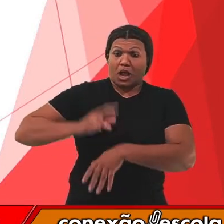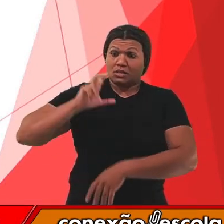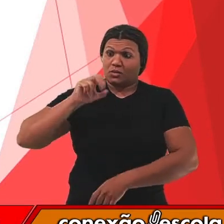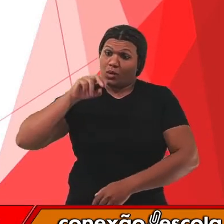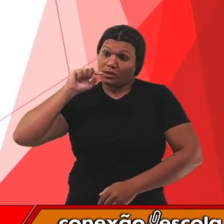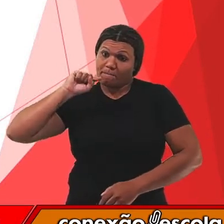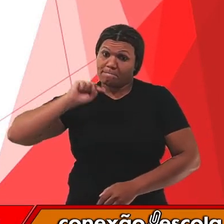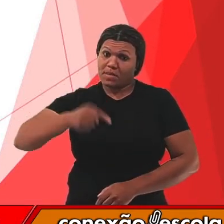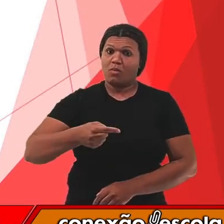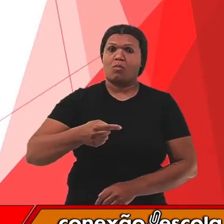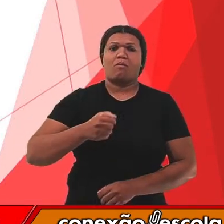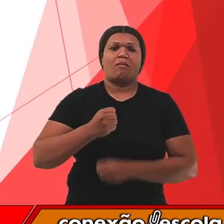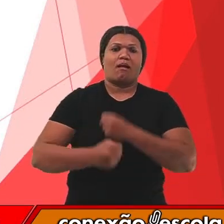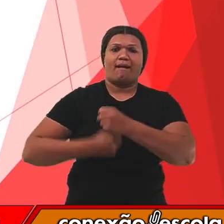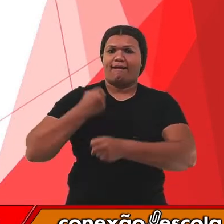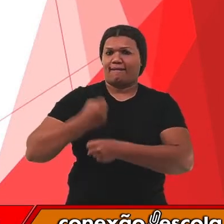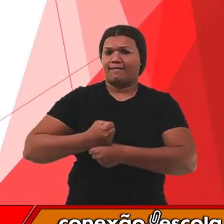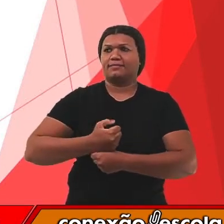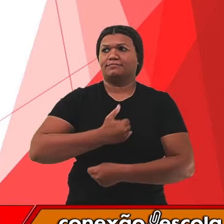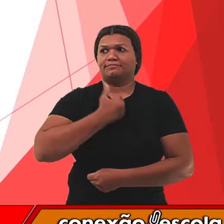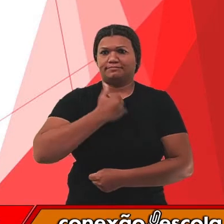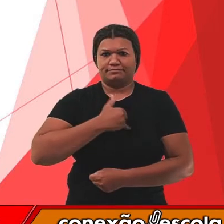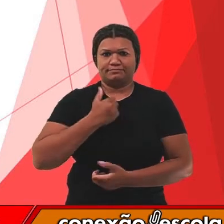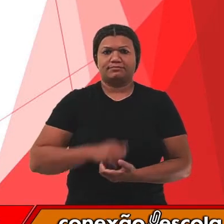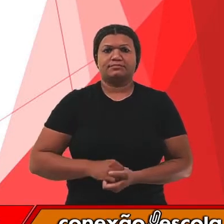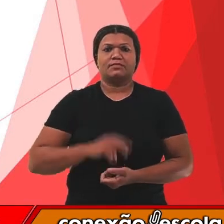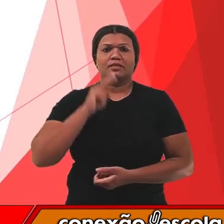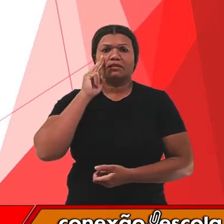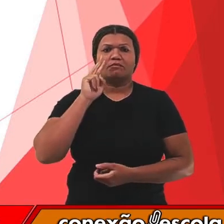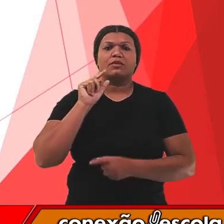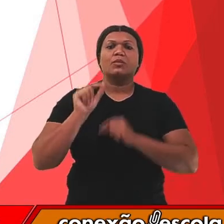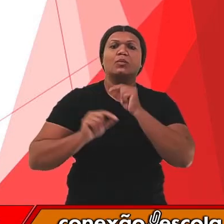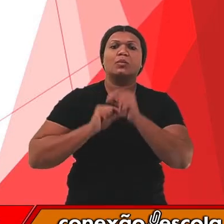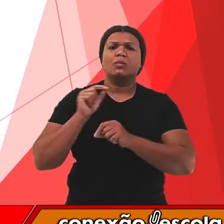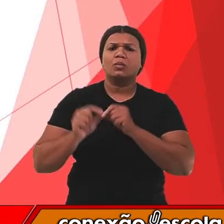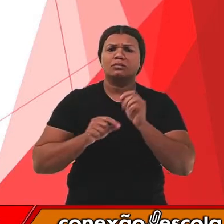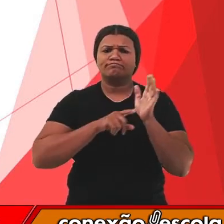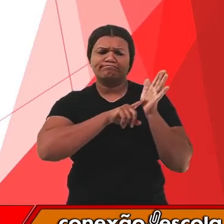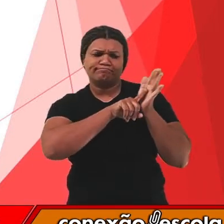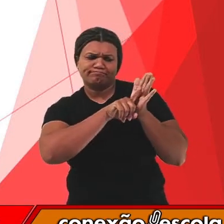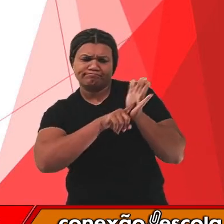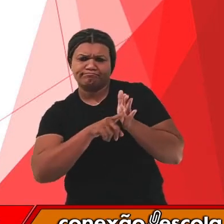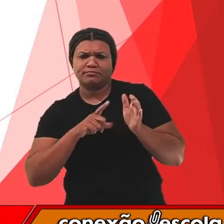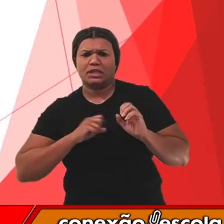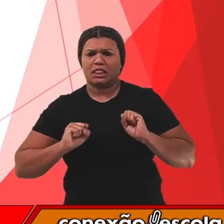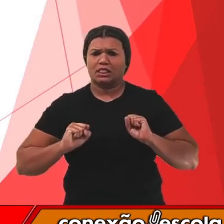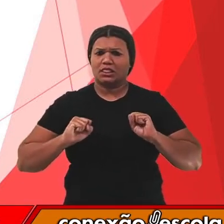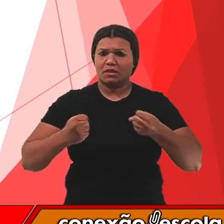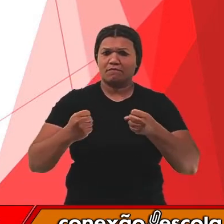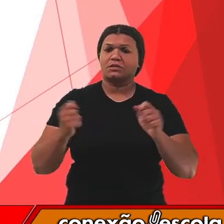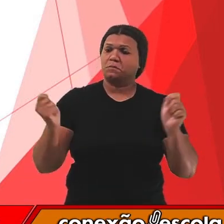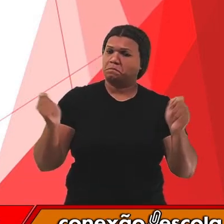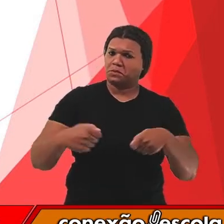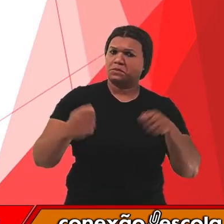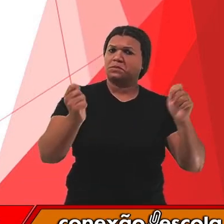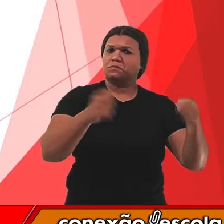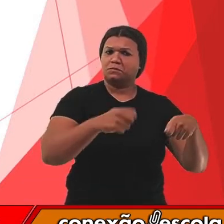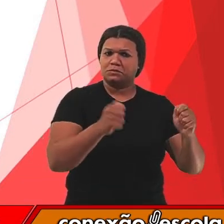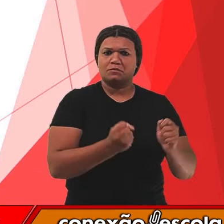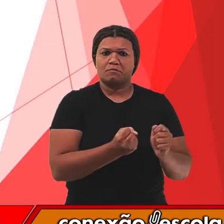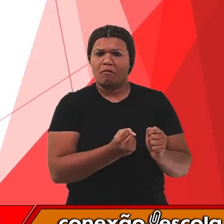Com base na análise desses vestígios, ela defende a hipótese de que vários grupos humanos